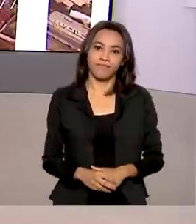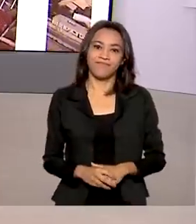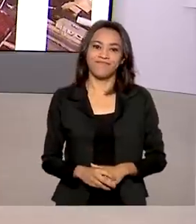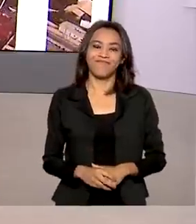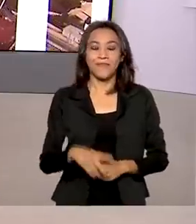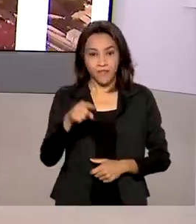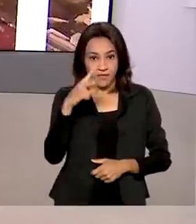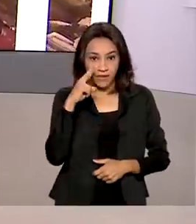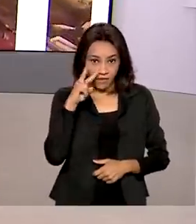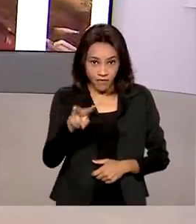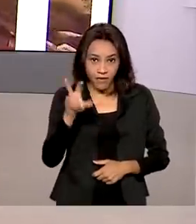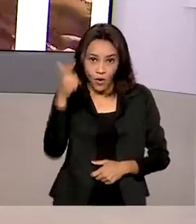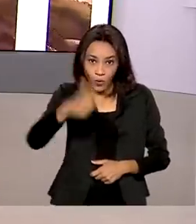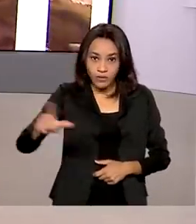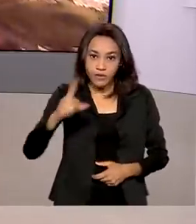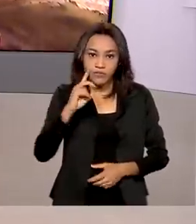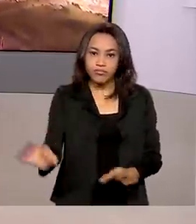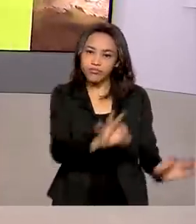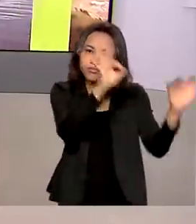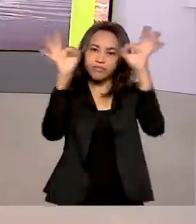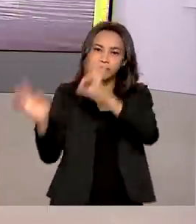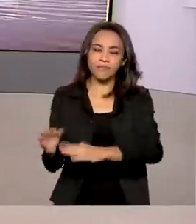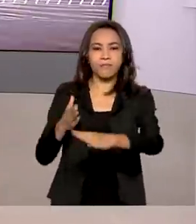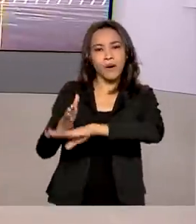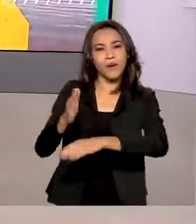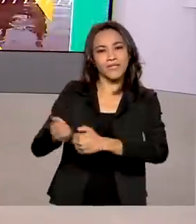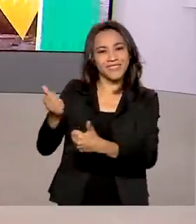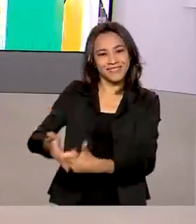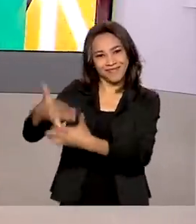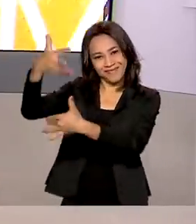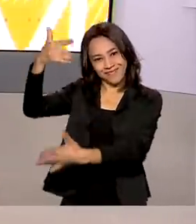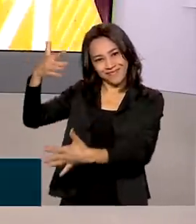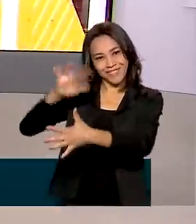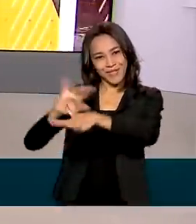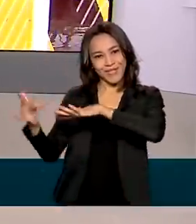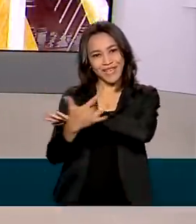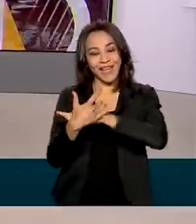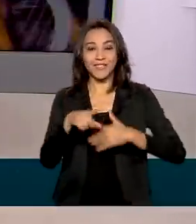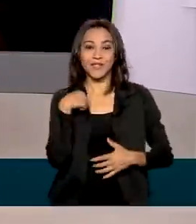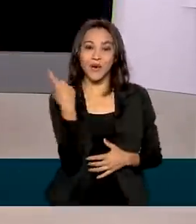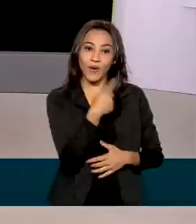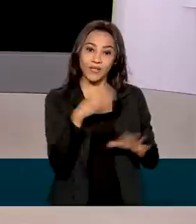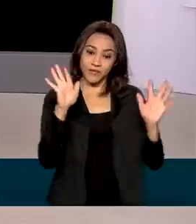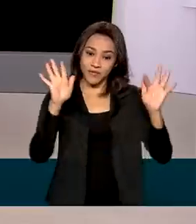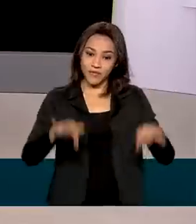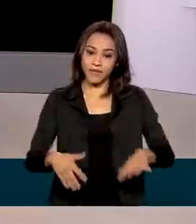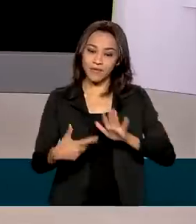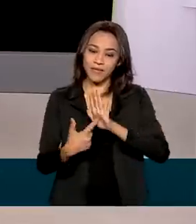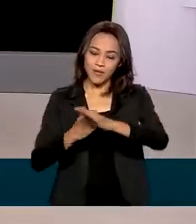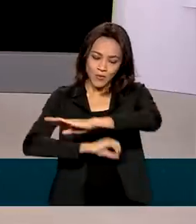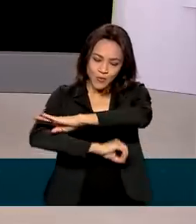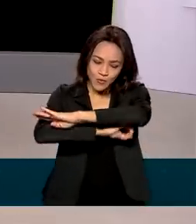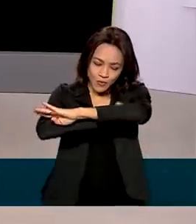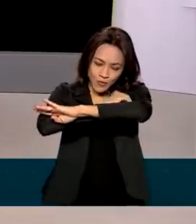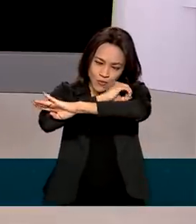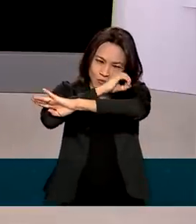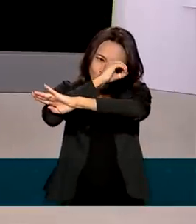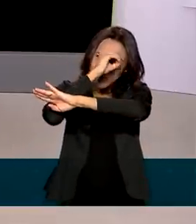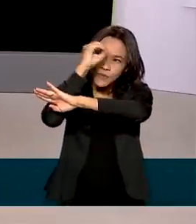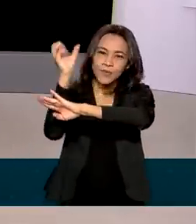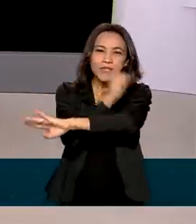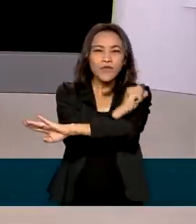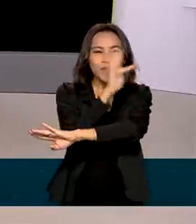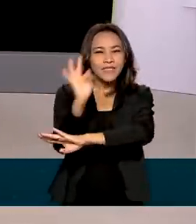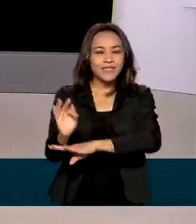Para rever as reportagens de hoje, acesse as nossas redes sociais. A gente encerra com a imagem do pôr do sol no Rio São Francisco, em